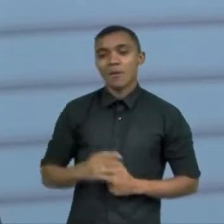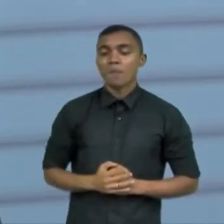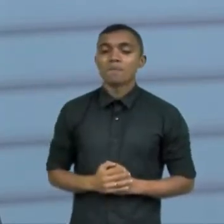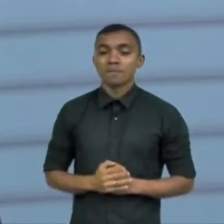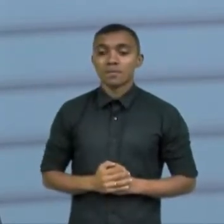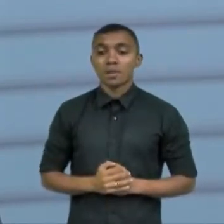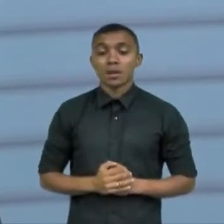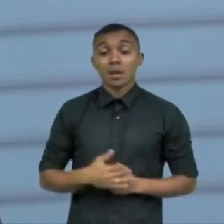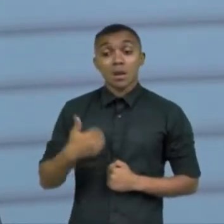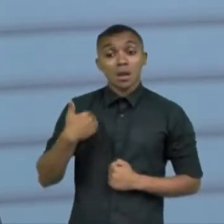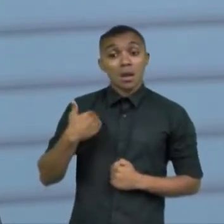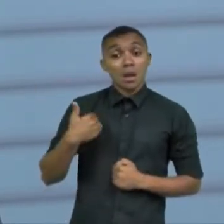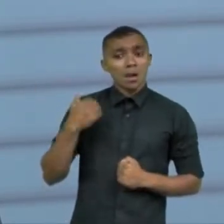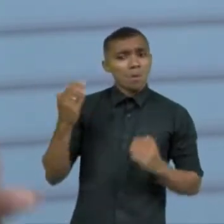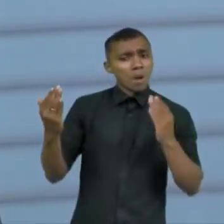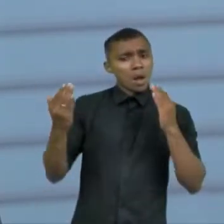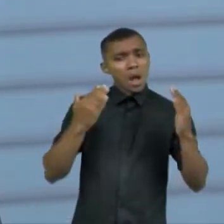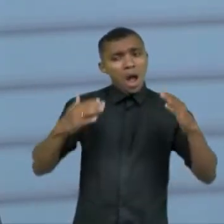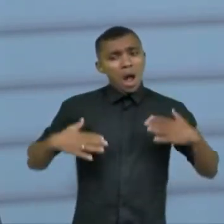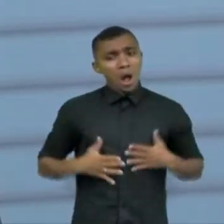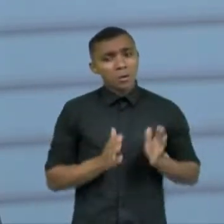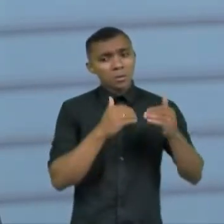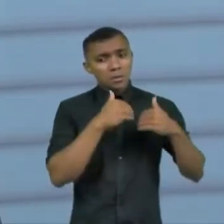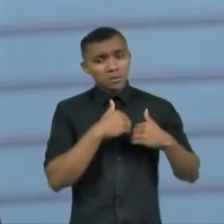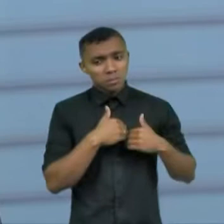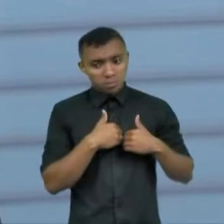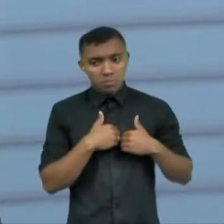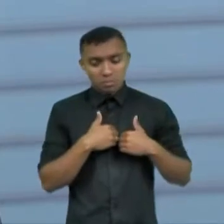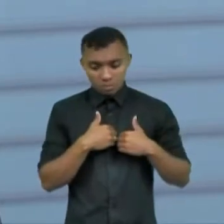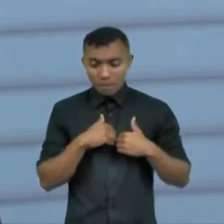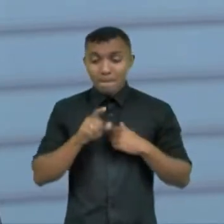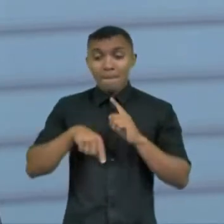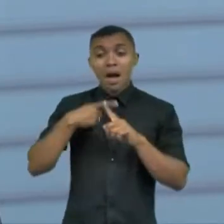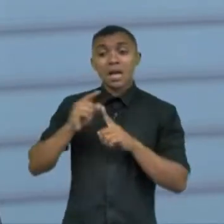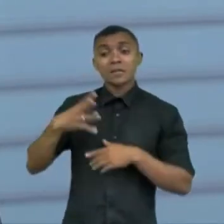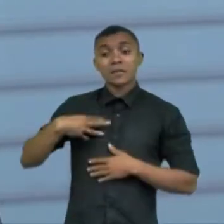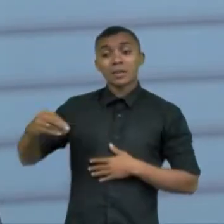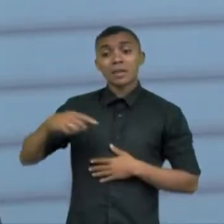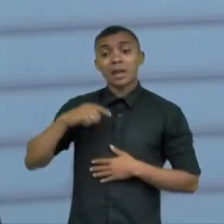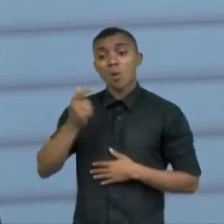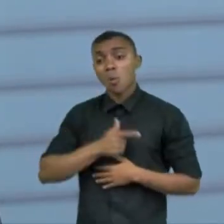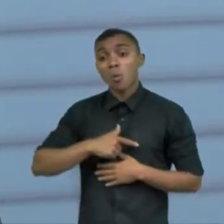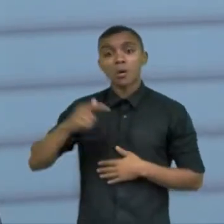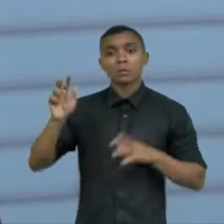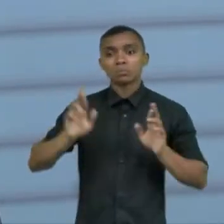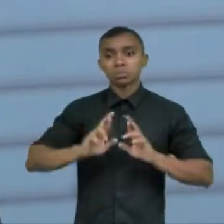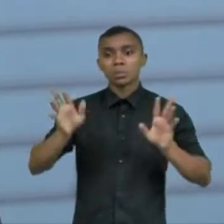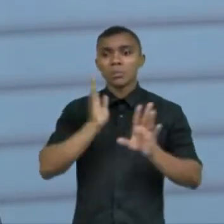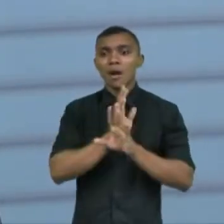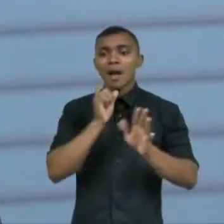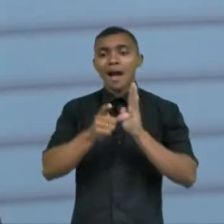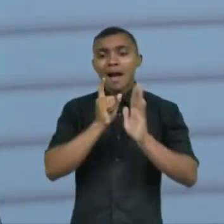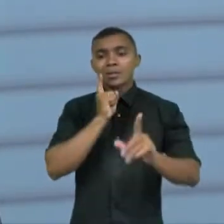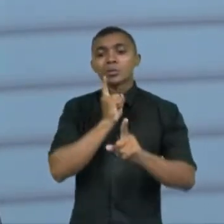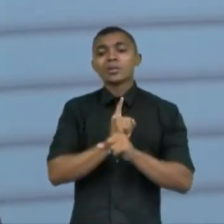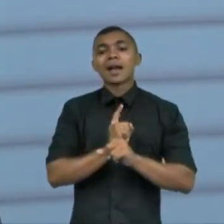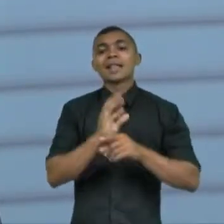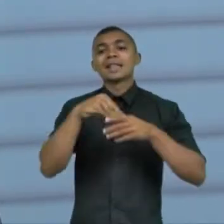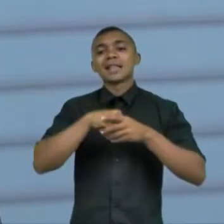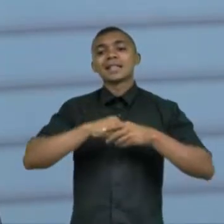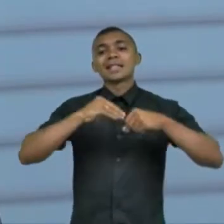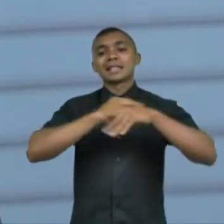sabia que associado ao autismo a minha filha tinha uma síndrome rara que eu só descobri depois de já estar em Fortaleza